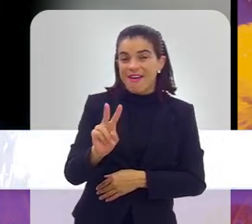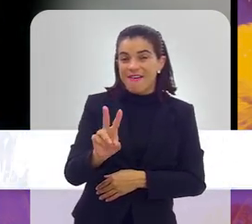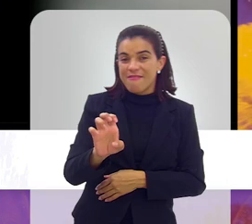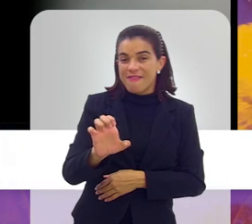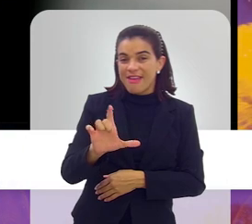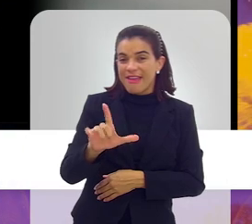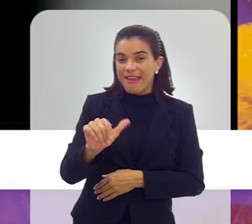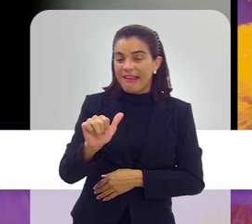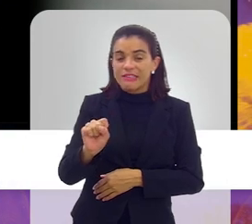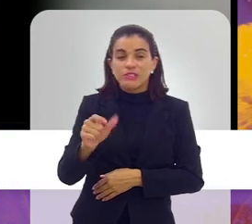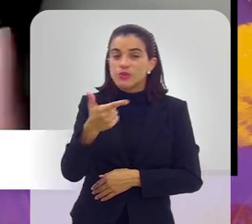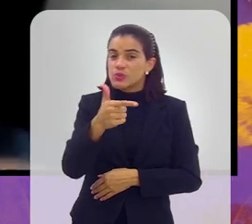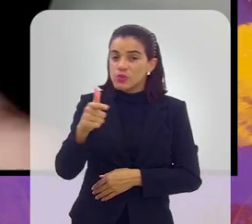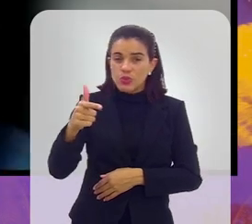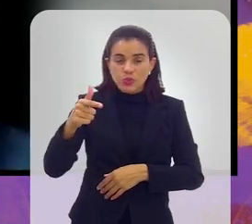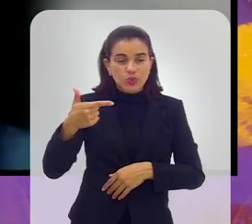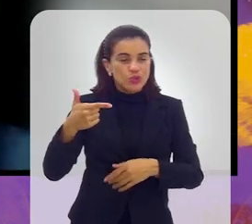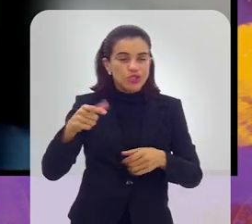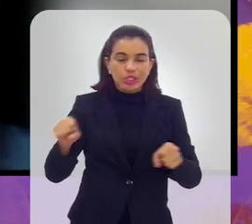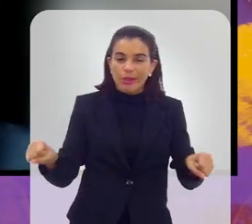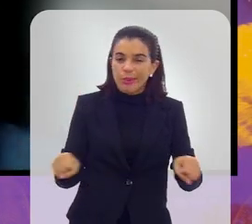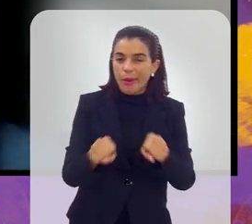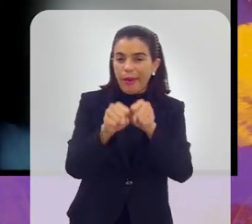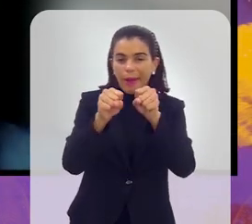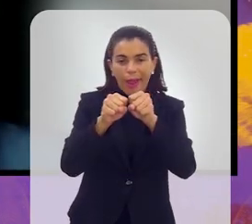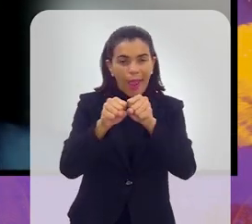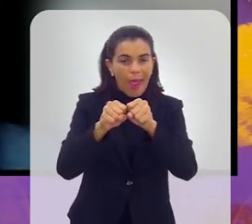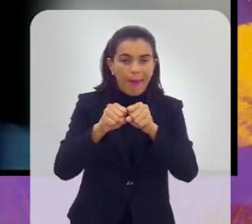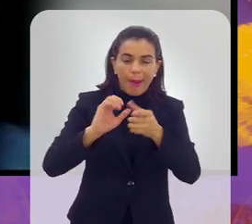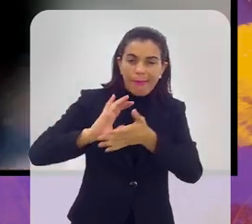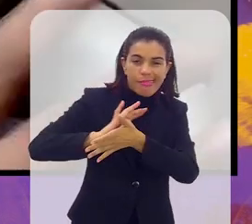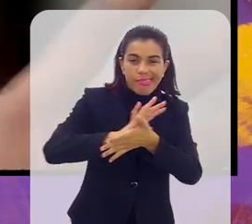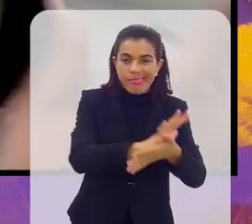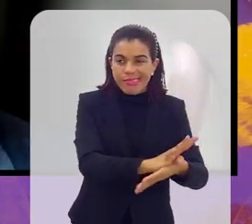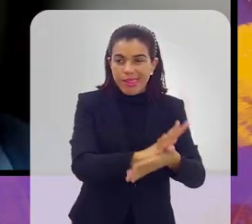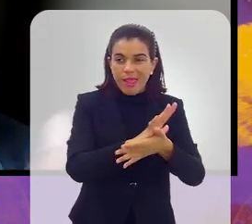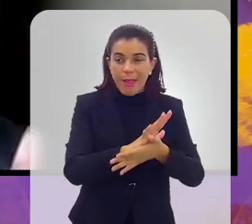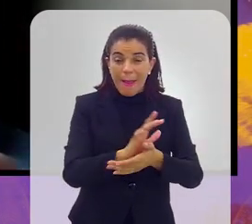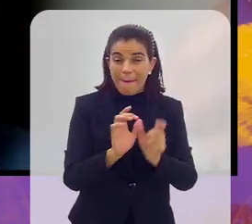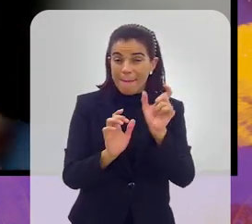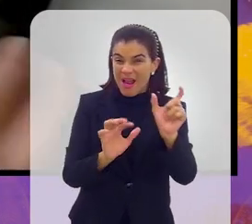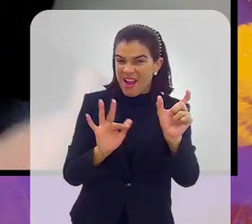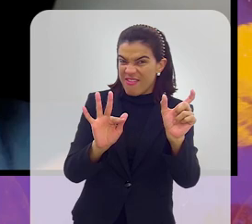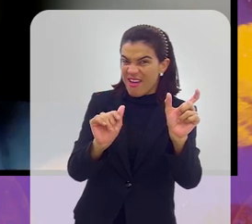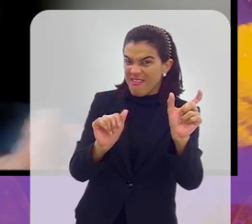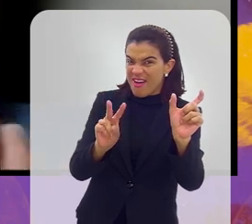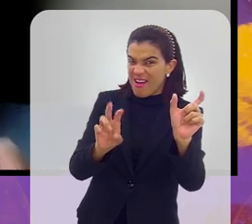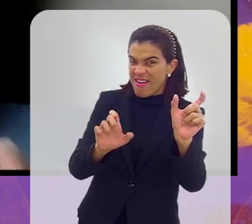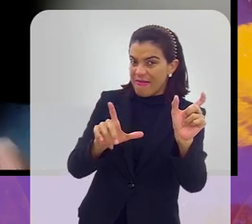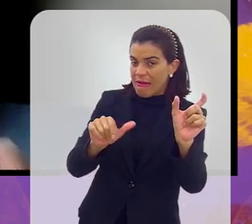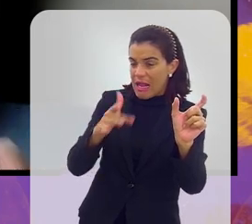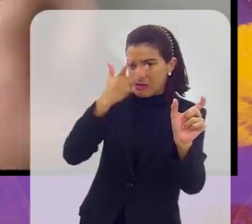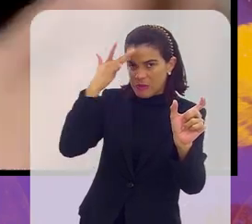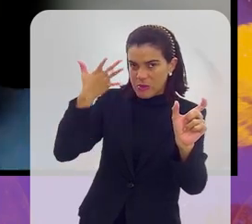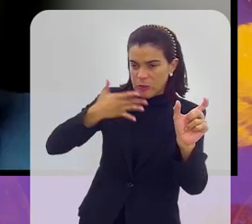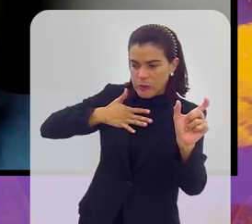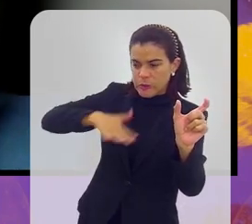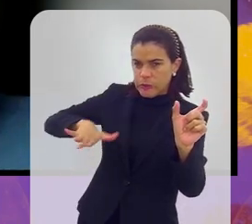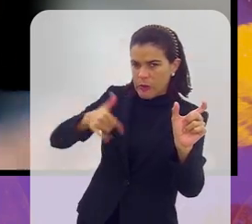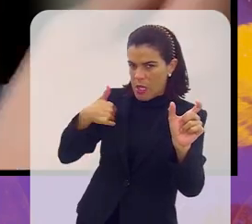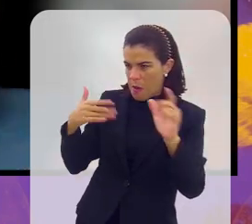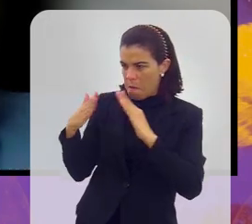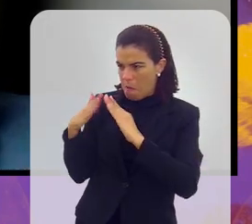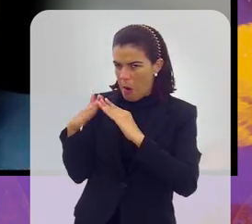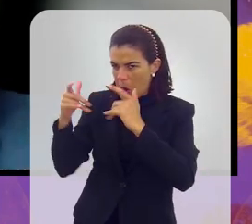quebra de preconceito que hoje temos, né? Antigamente, o nome favela, a palavra favela, as pessoas não gostavam de se